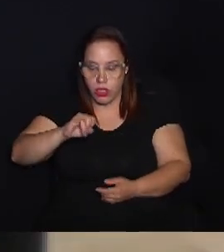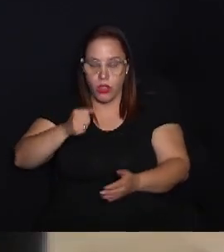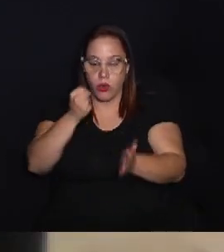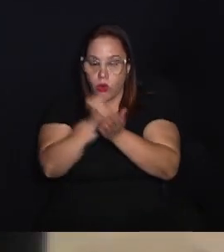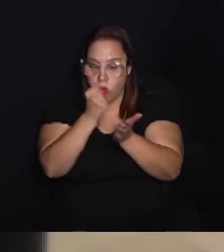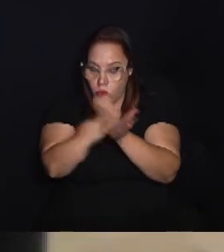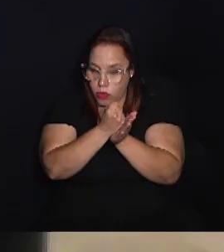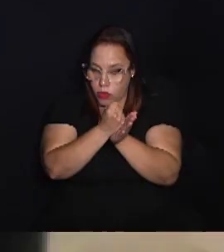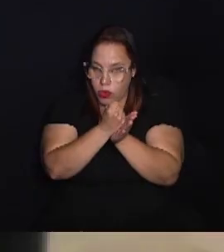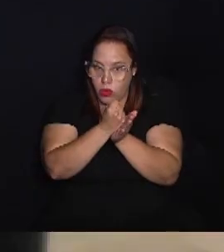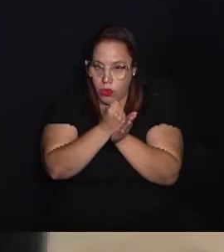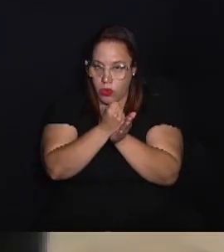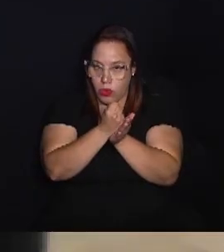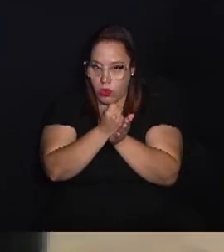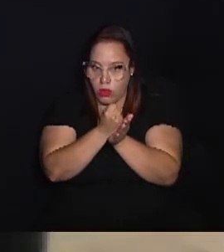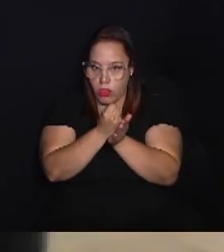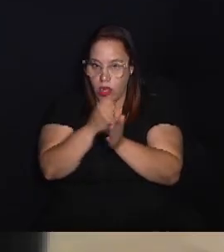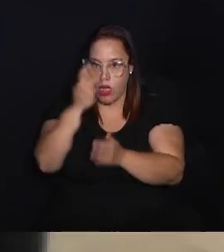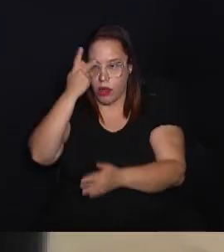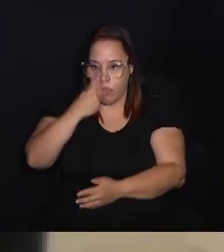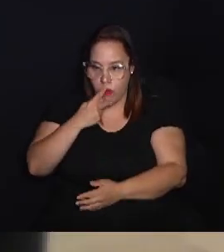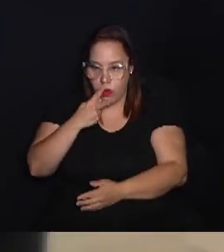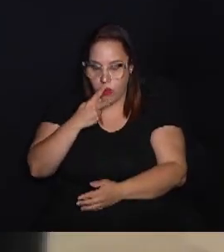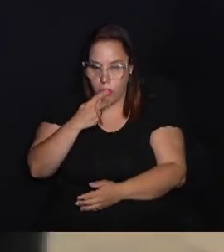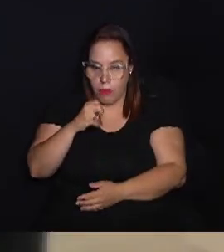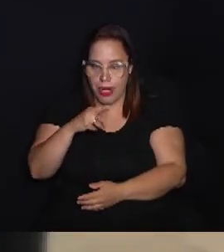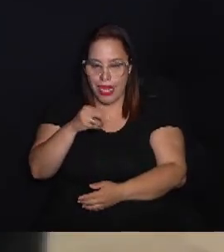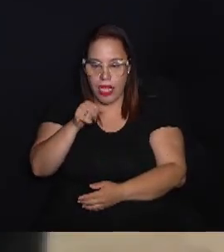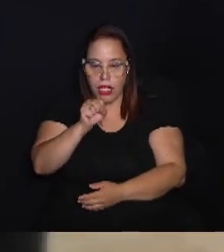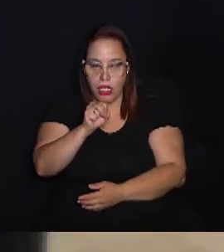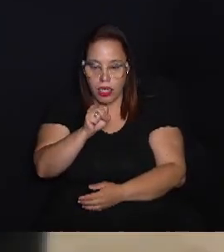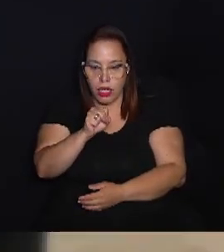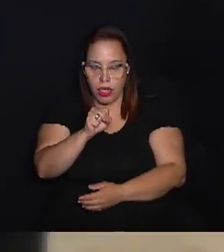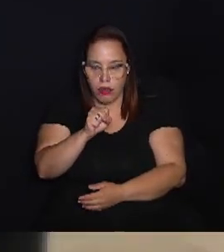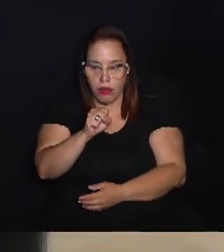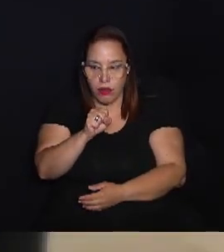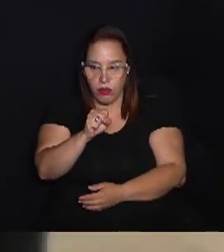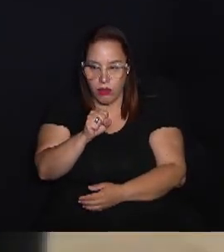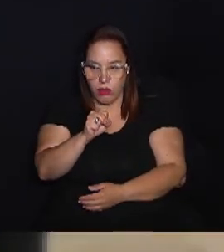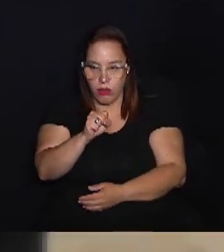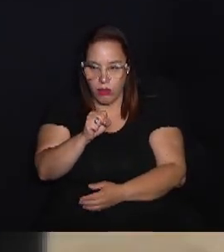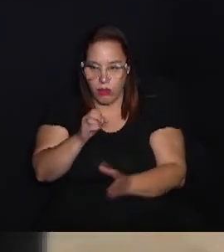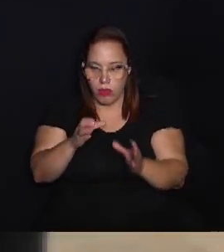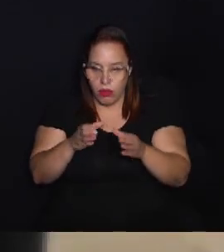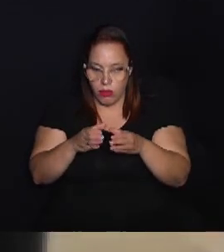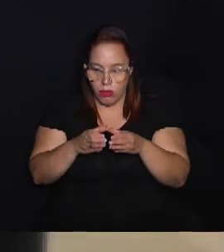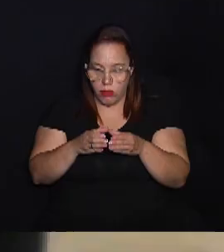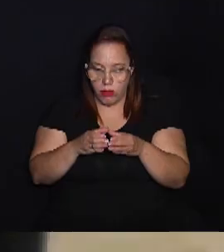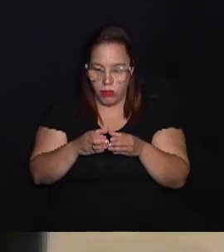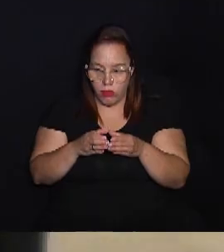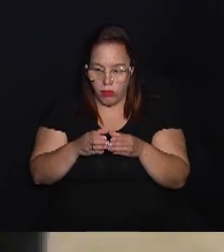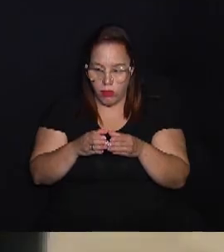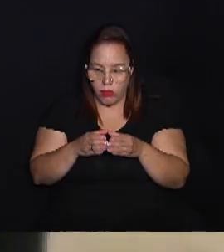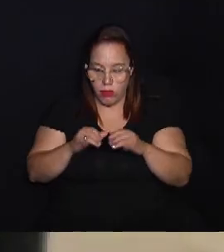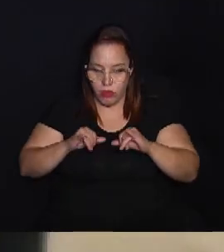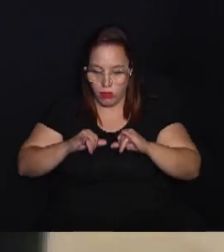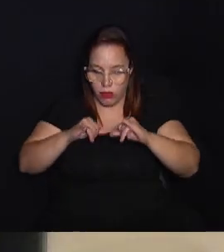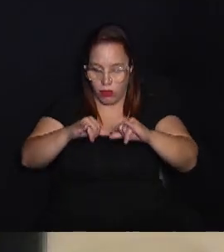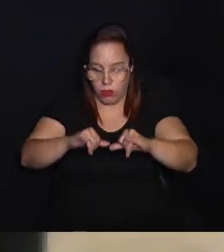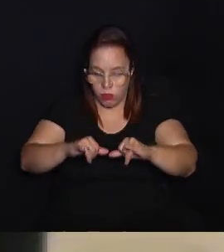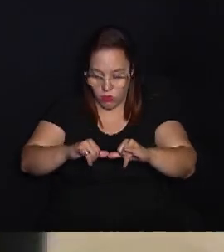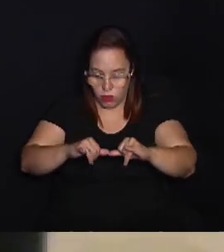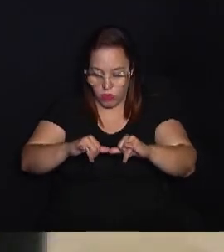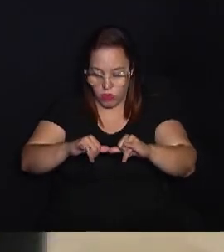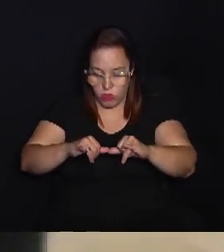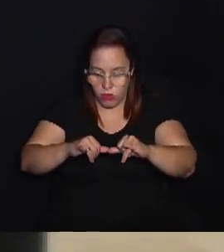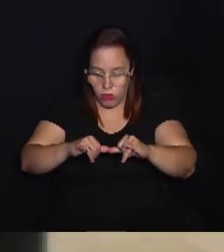está com grandes contratos, como a própria Americanas. A gente tem o grupo, grupos de